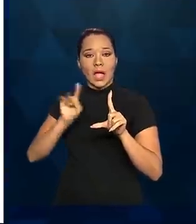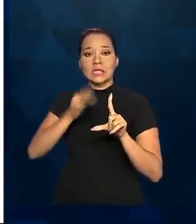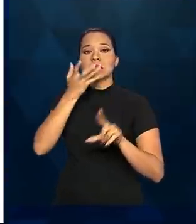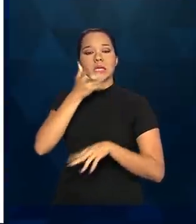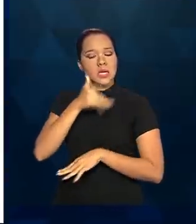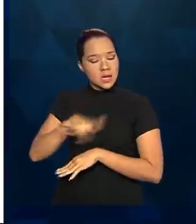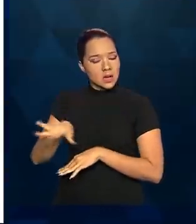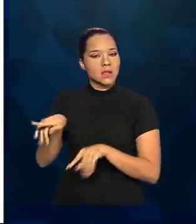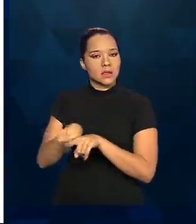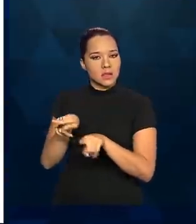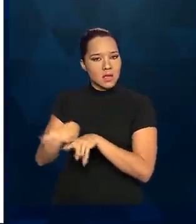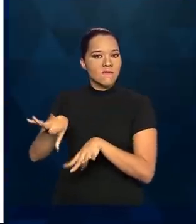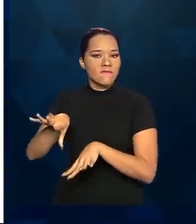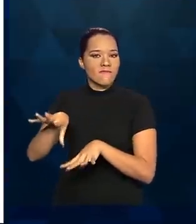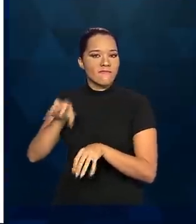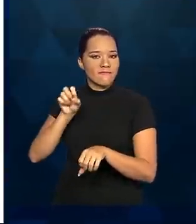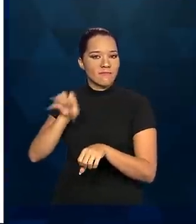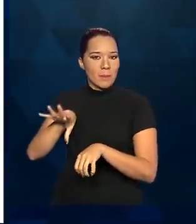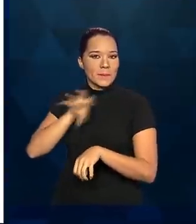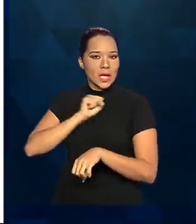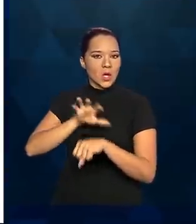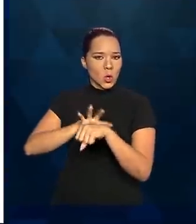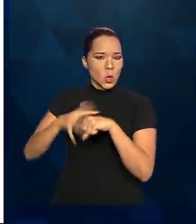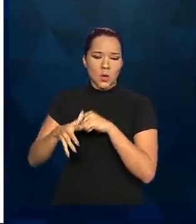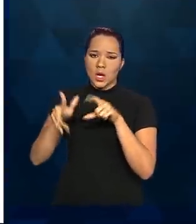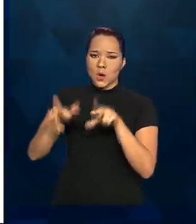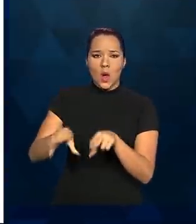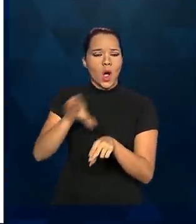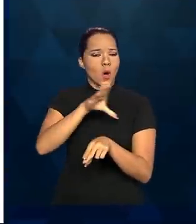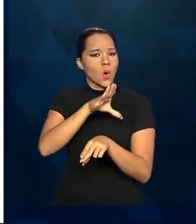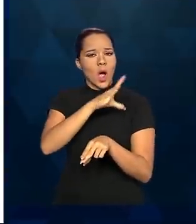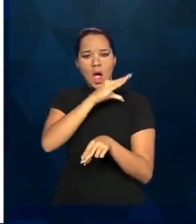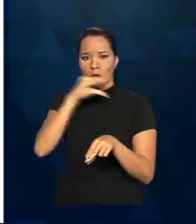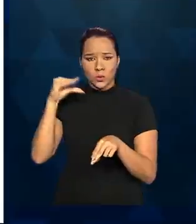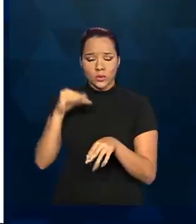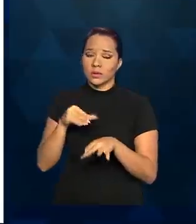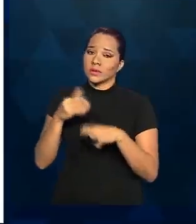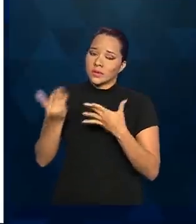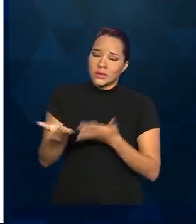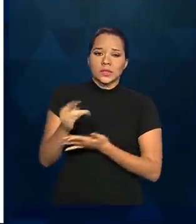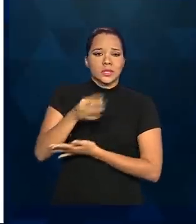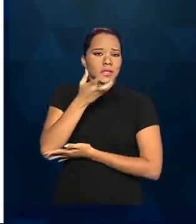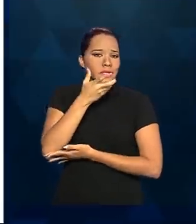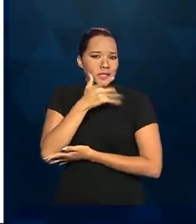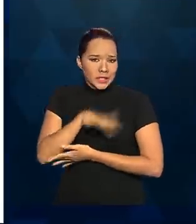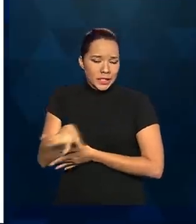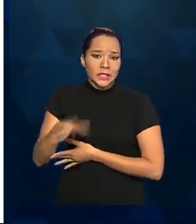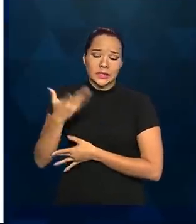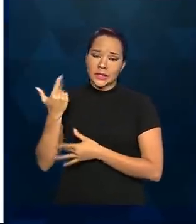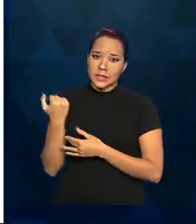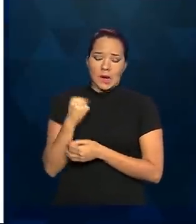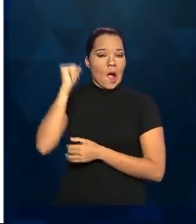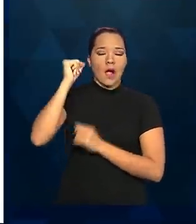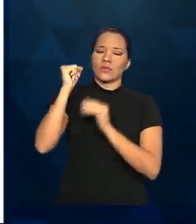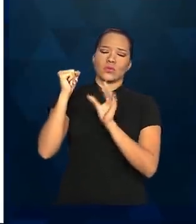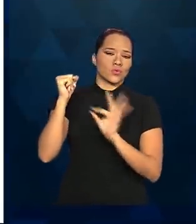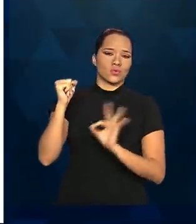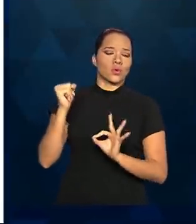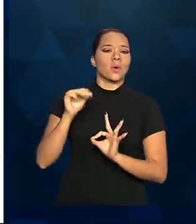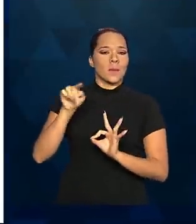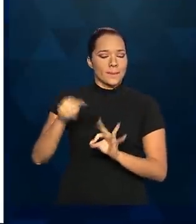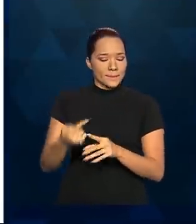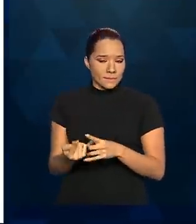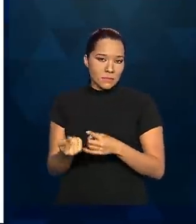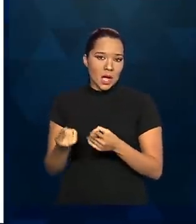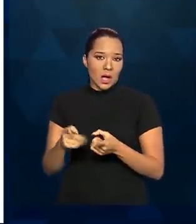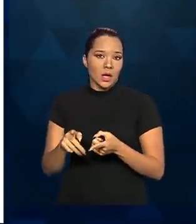vírus, tanto quanto os adultos. Claro que o quadro clínico das crianças é muito menos grave, felizmente, mas as crianças pegam